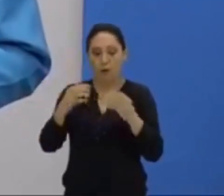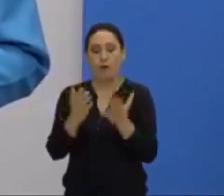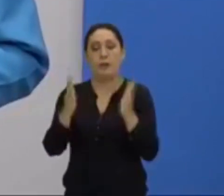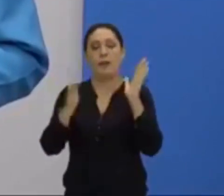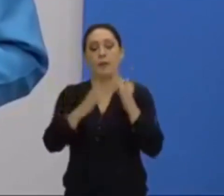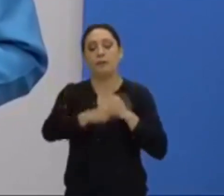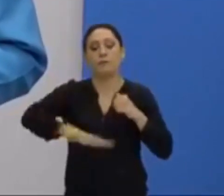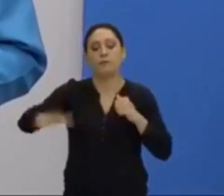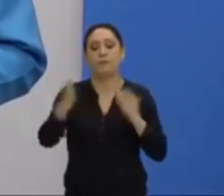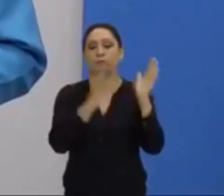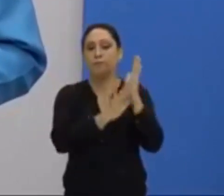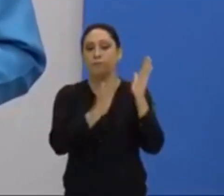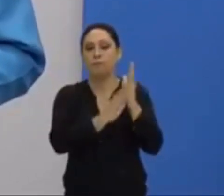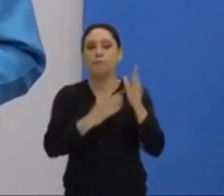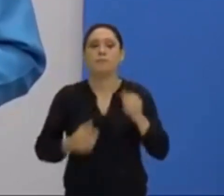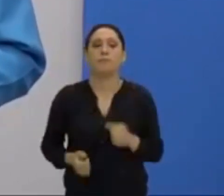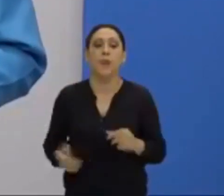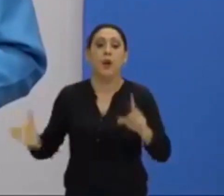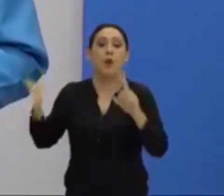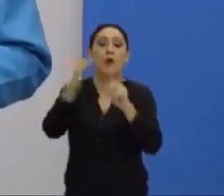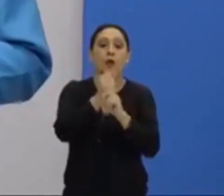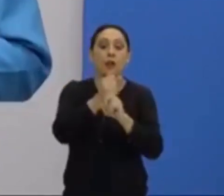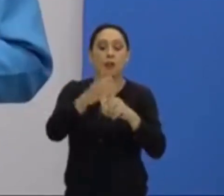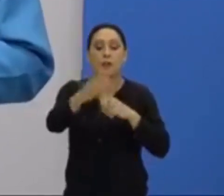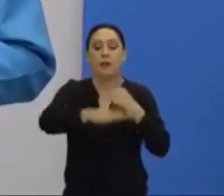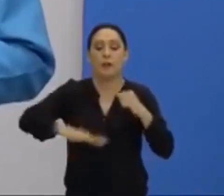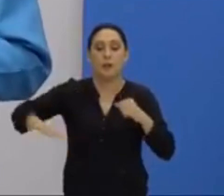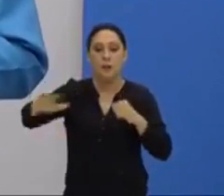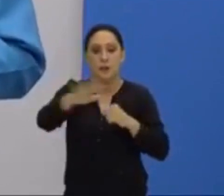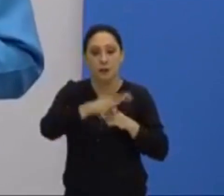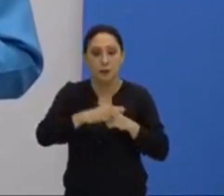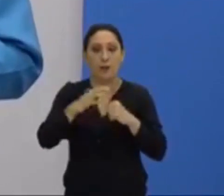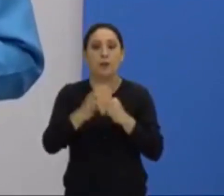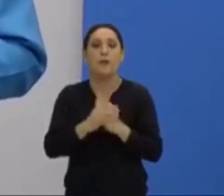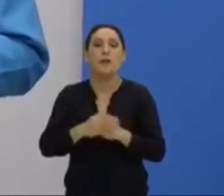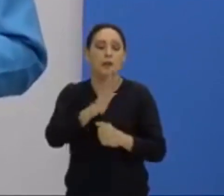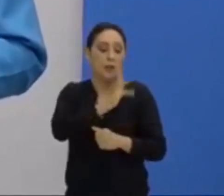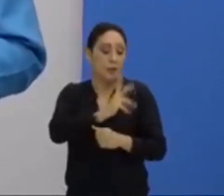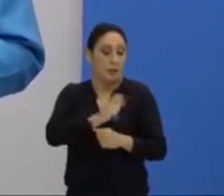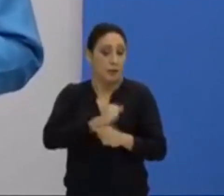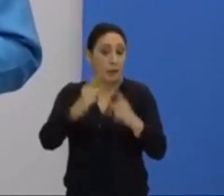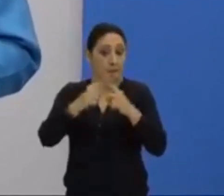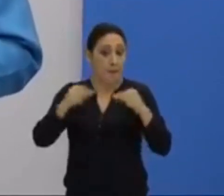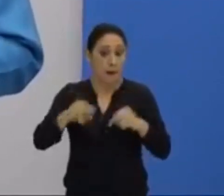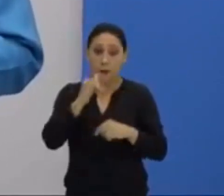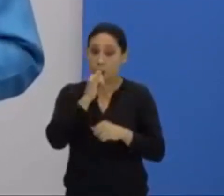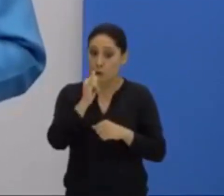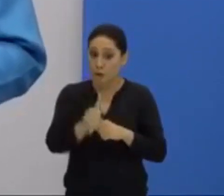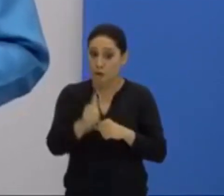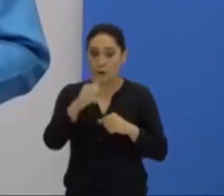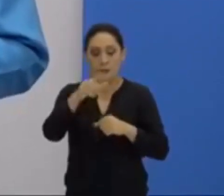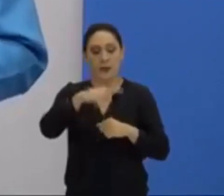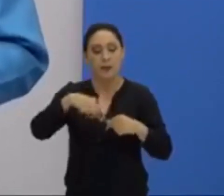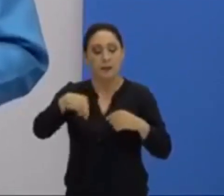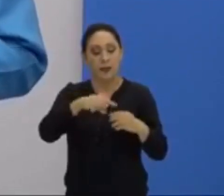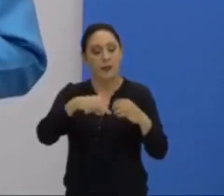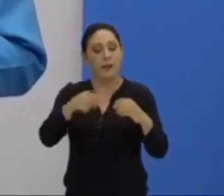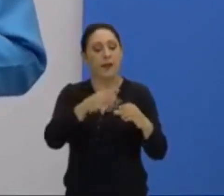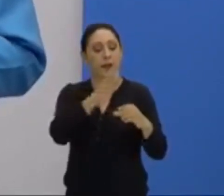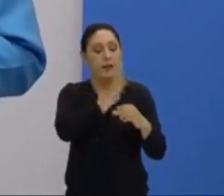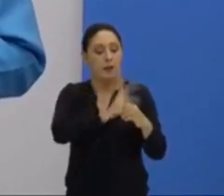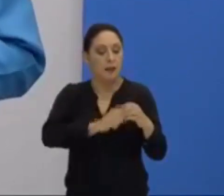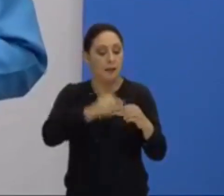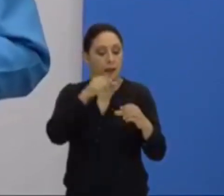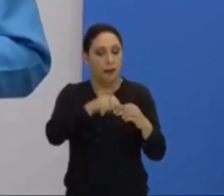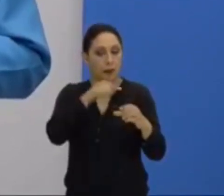que iria o quê? Reconquistar o território da Palestina. Mas, como eu te disse, o território da Palestina é um